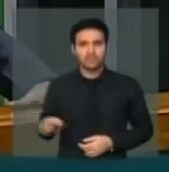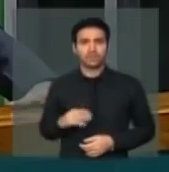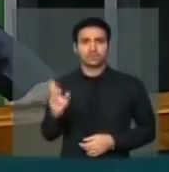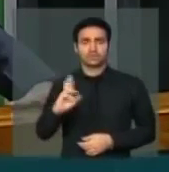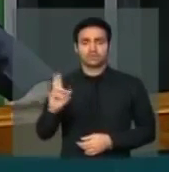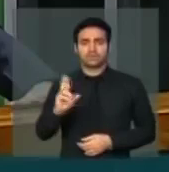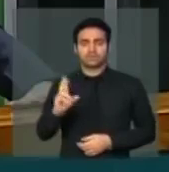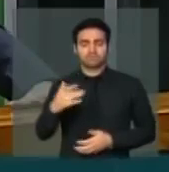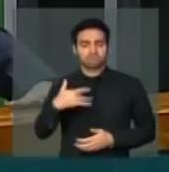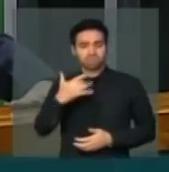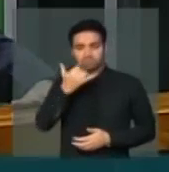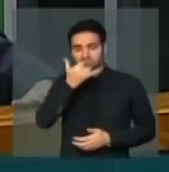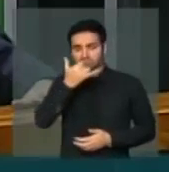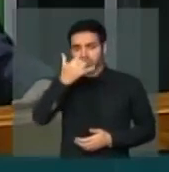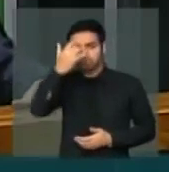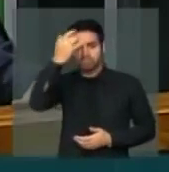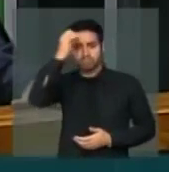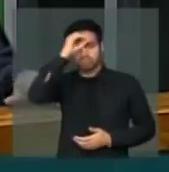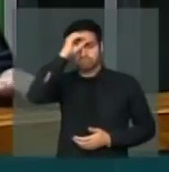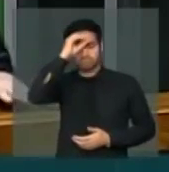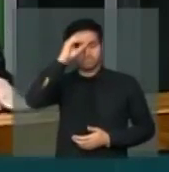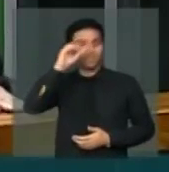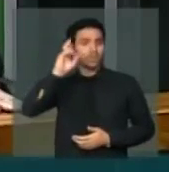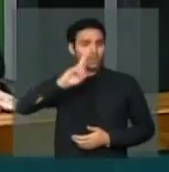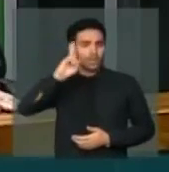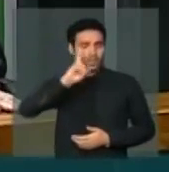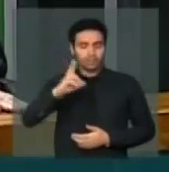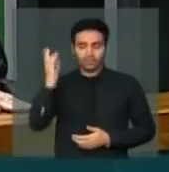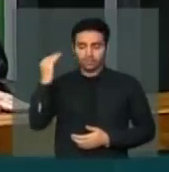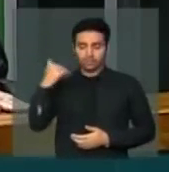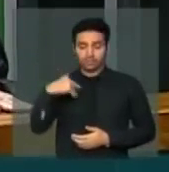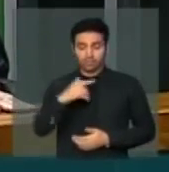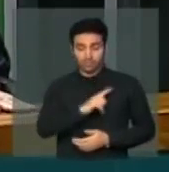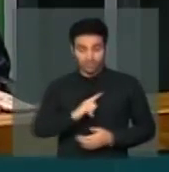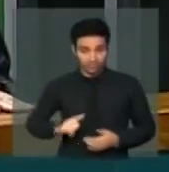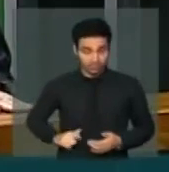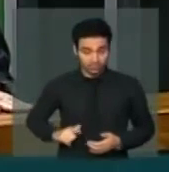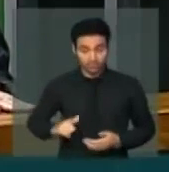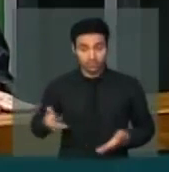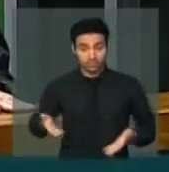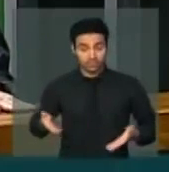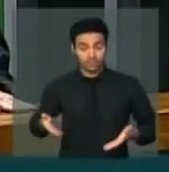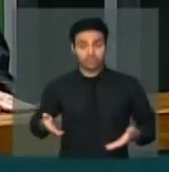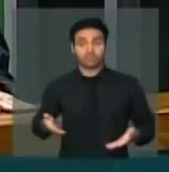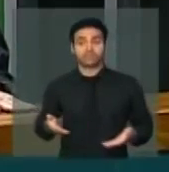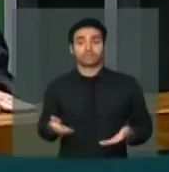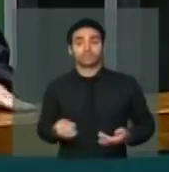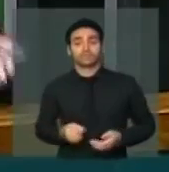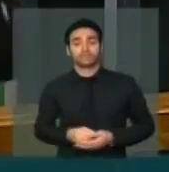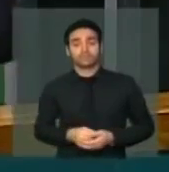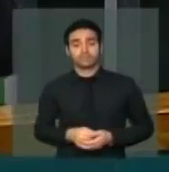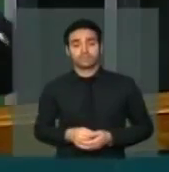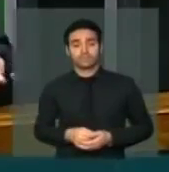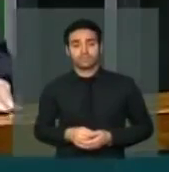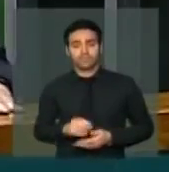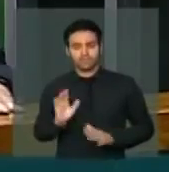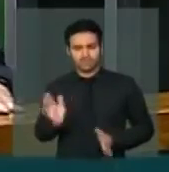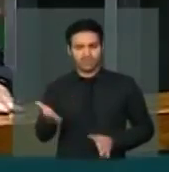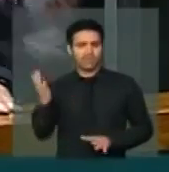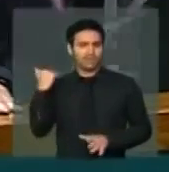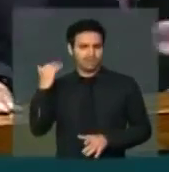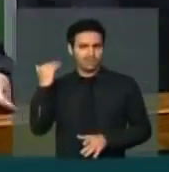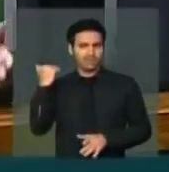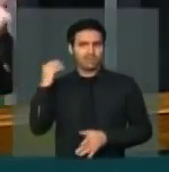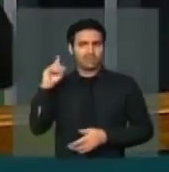Eu me lembro que o governador atual, que foi governador